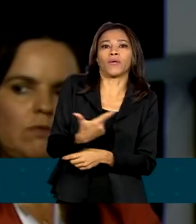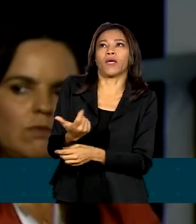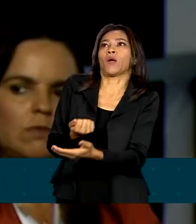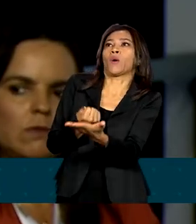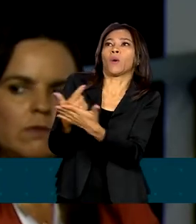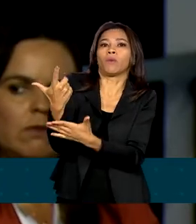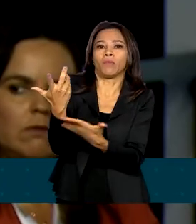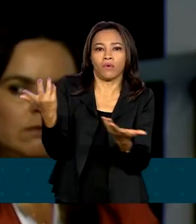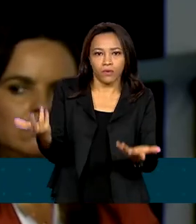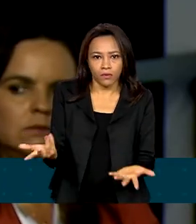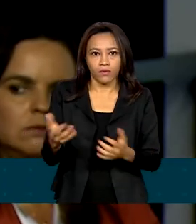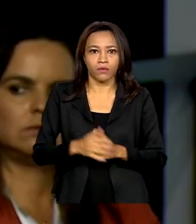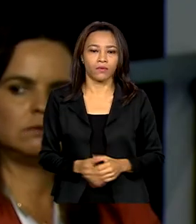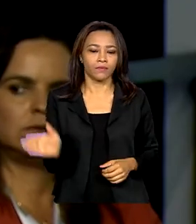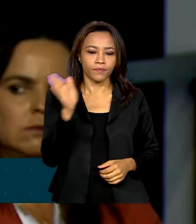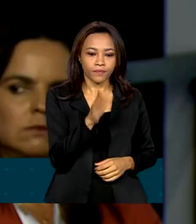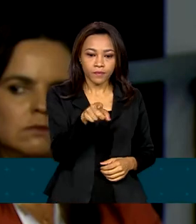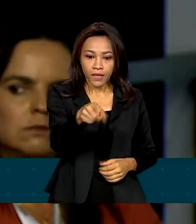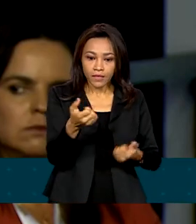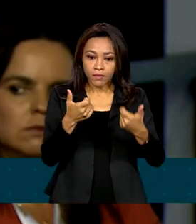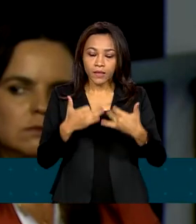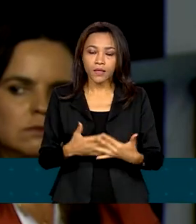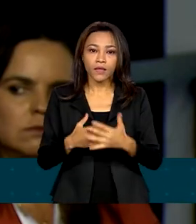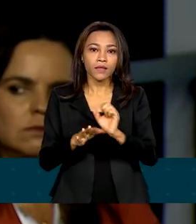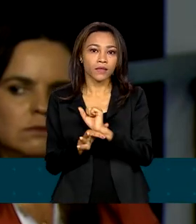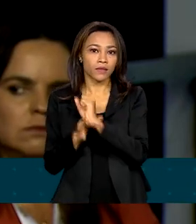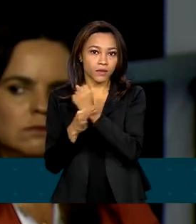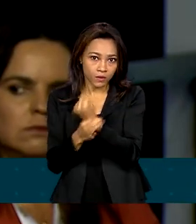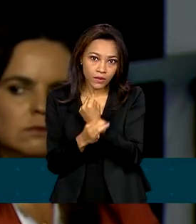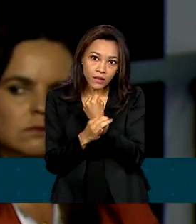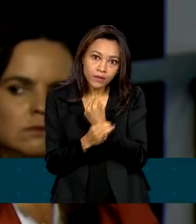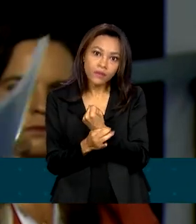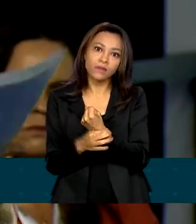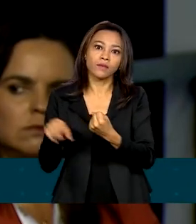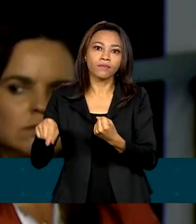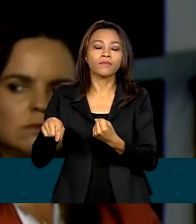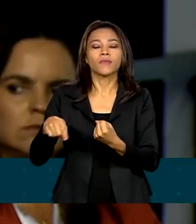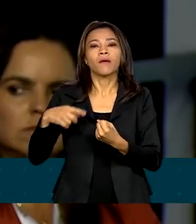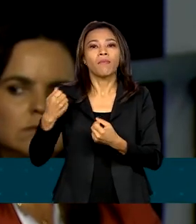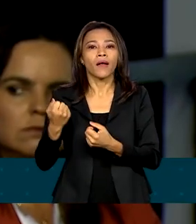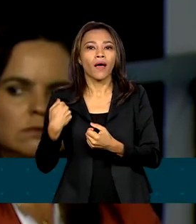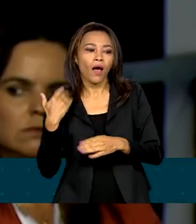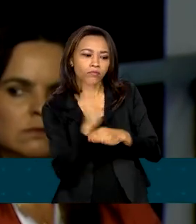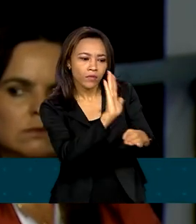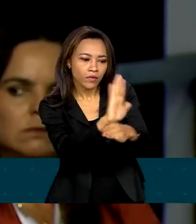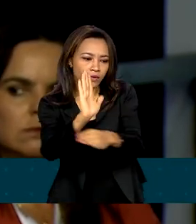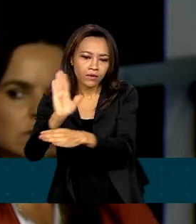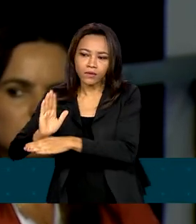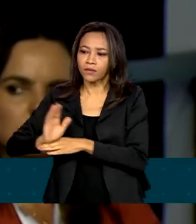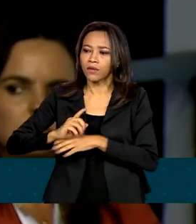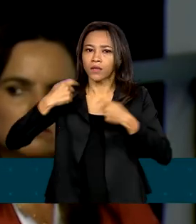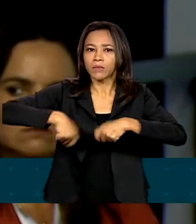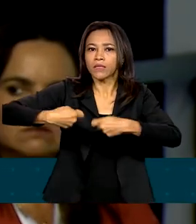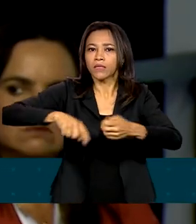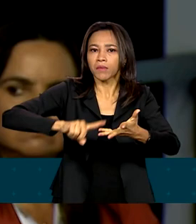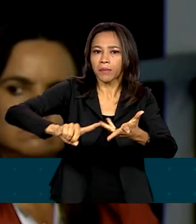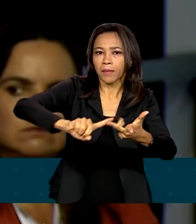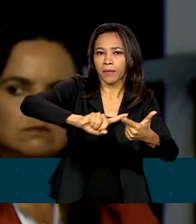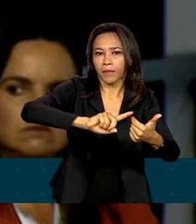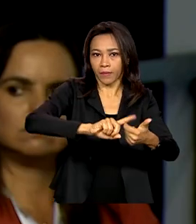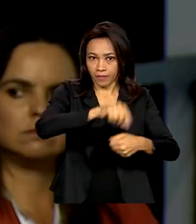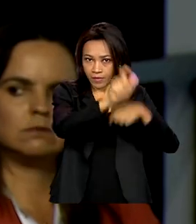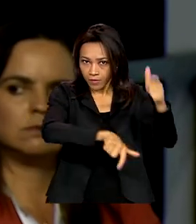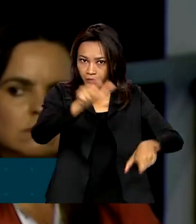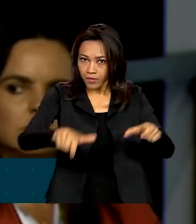Representa, além da segurança no atendimento às necessidades de saúde da população, dá uma oportunidade de